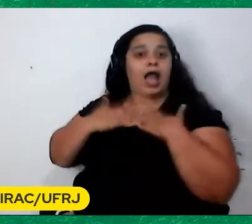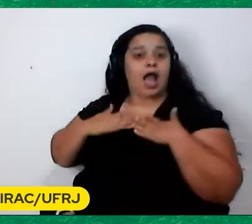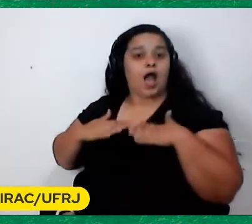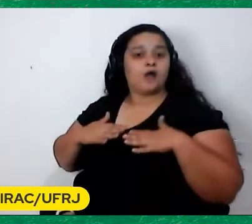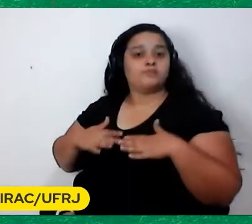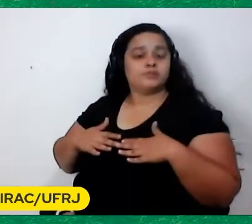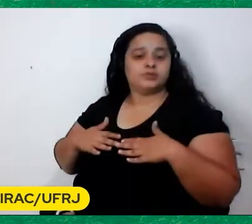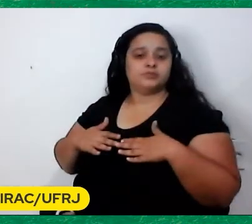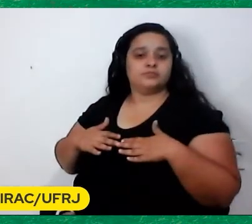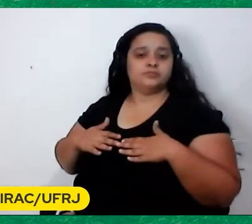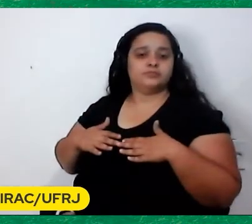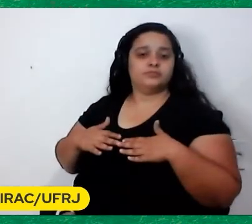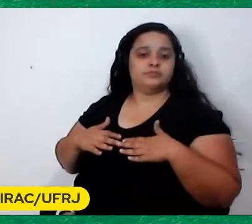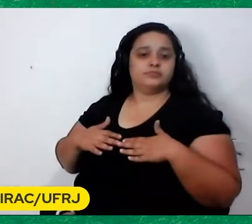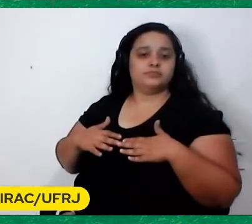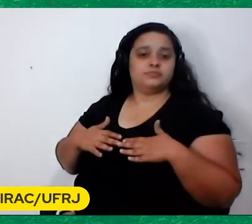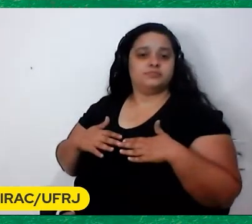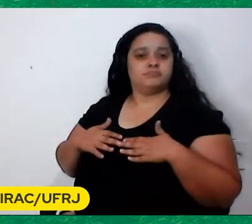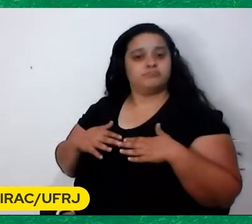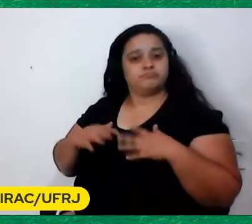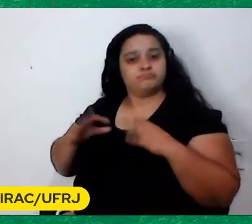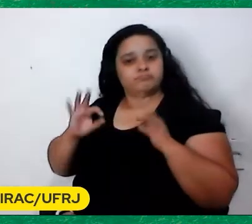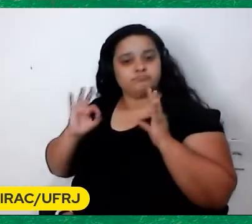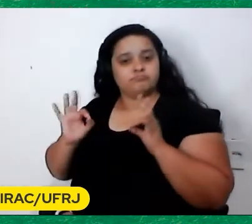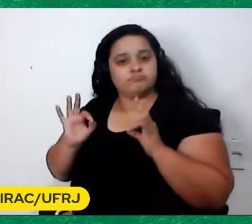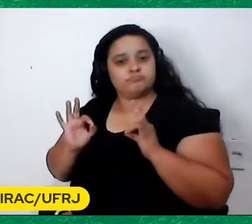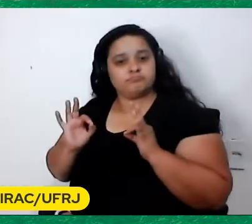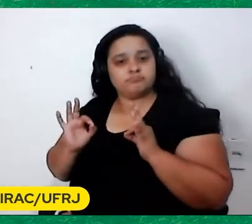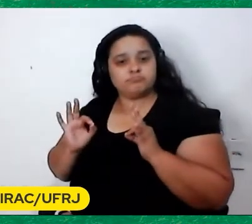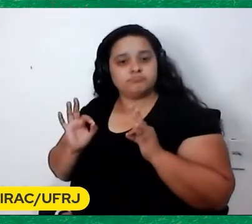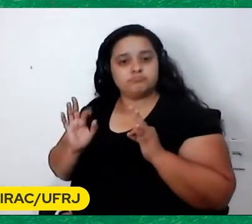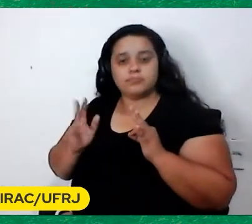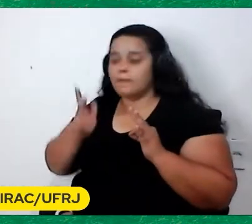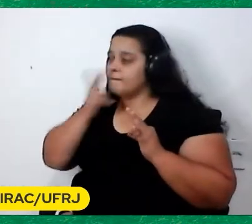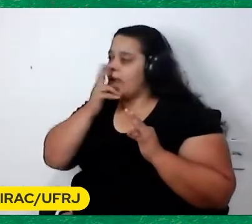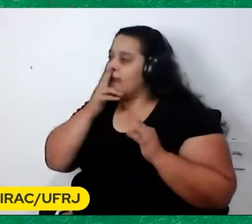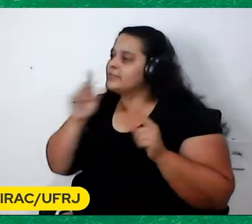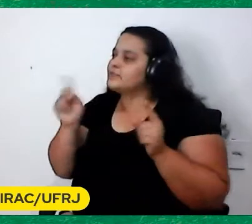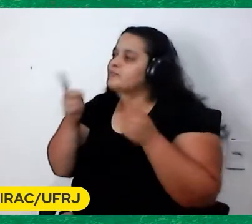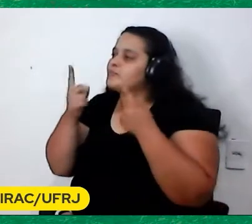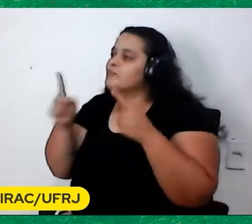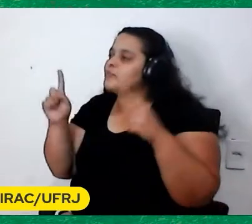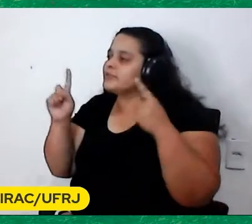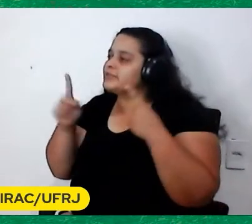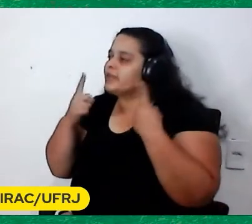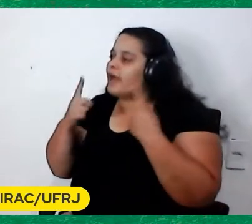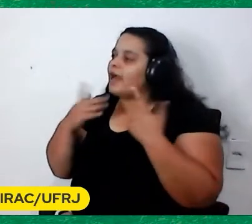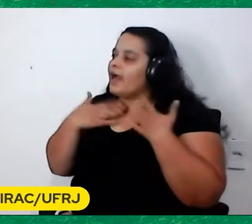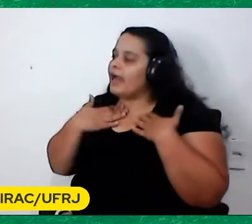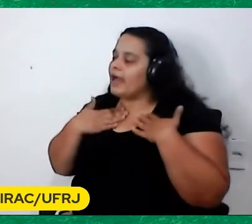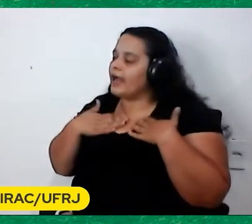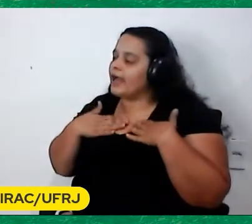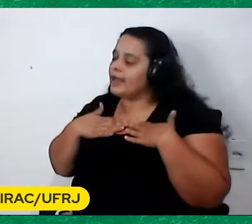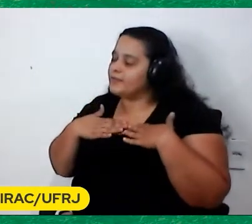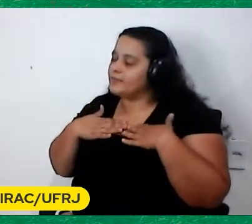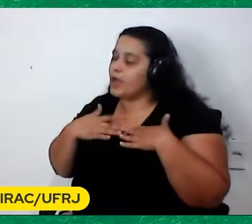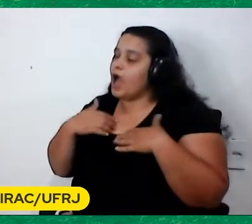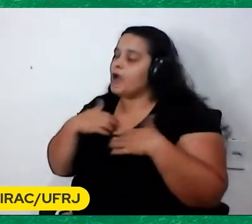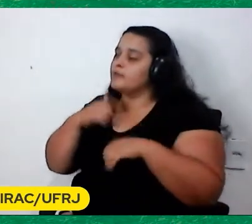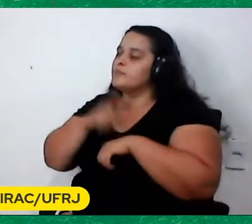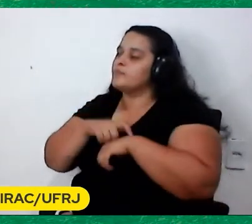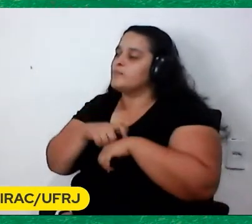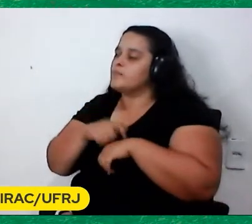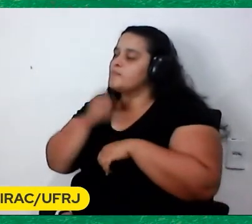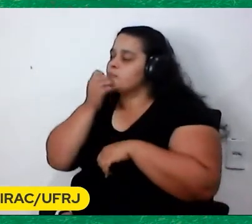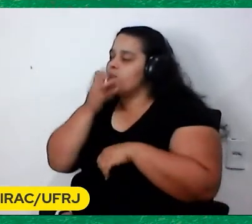dava Como se fosse Uma canção de Ninário Vinha aquele Aquele momento Bom Acontecia